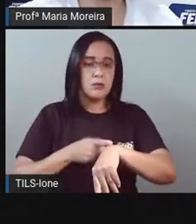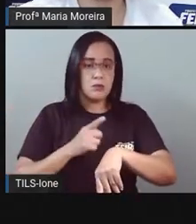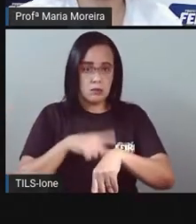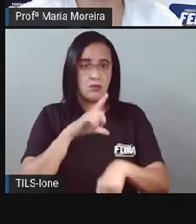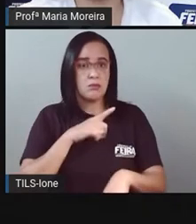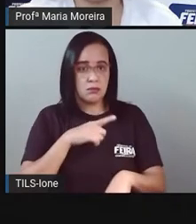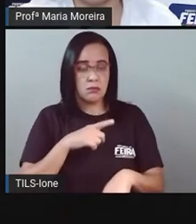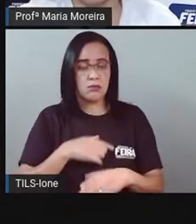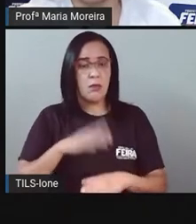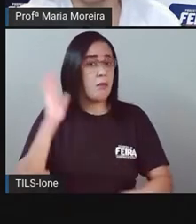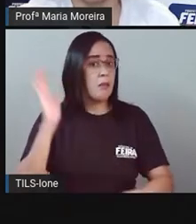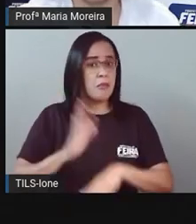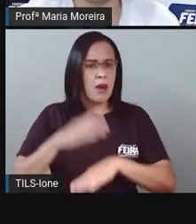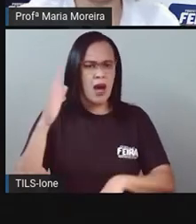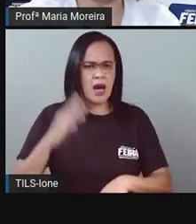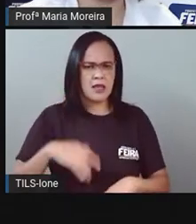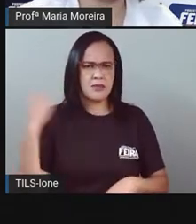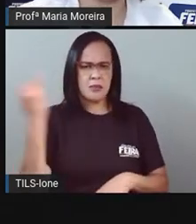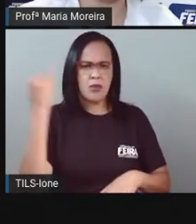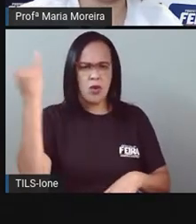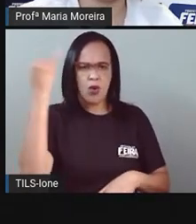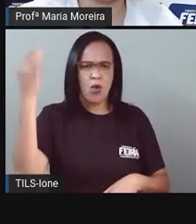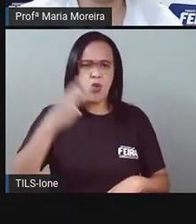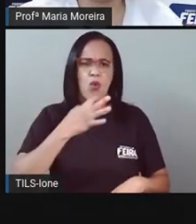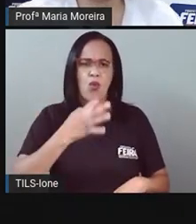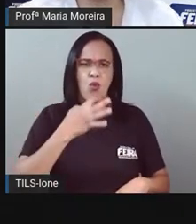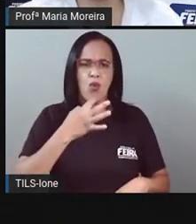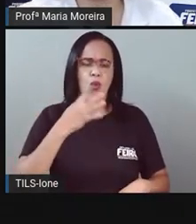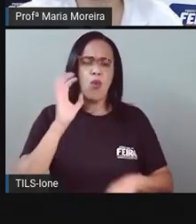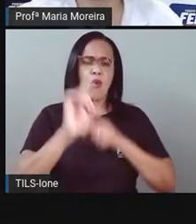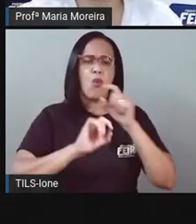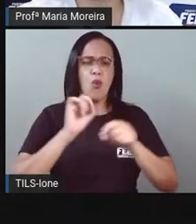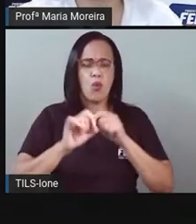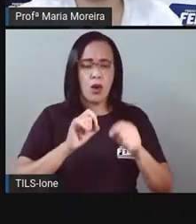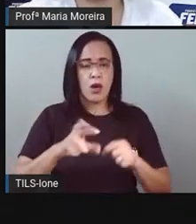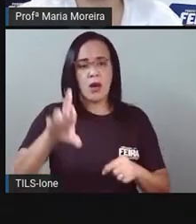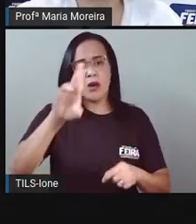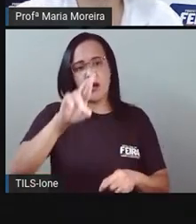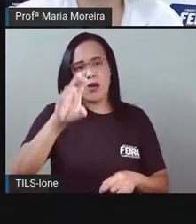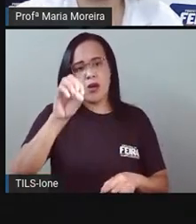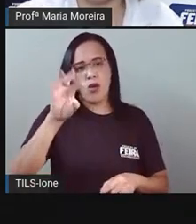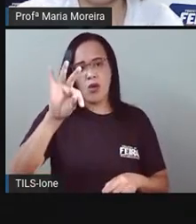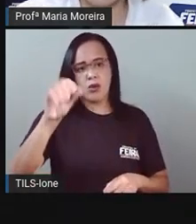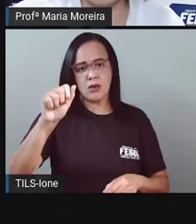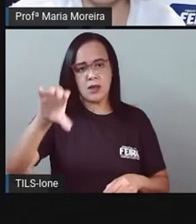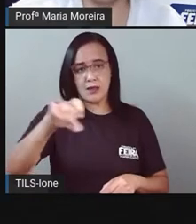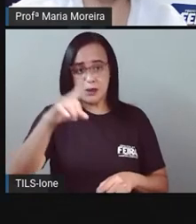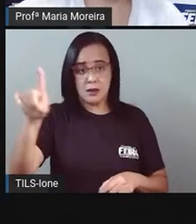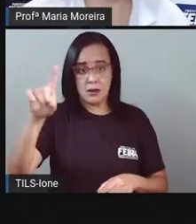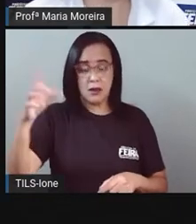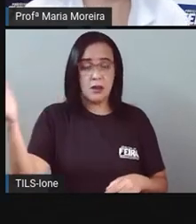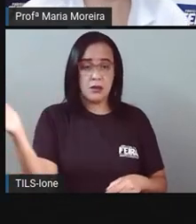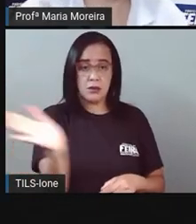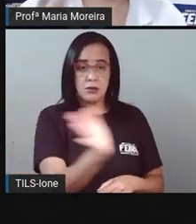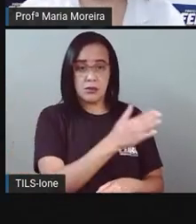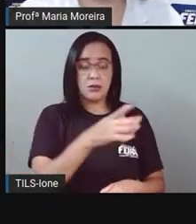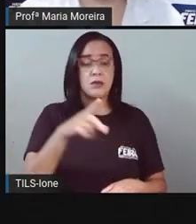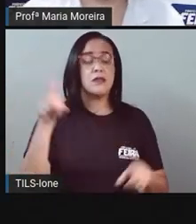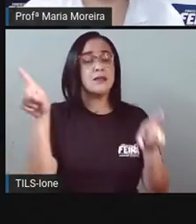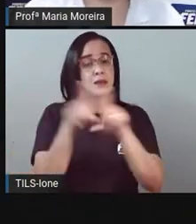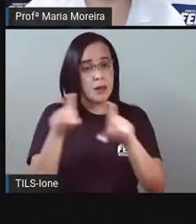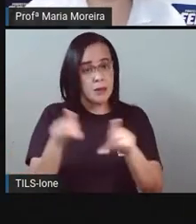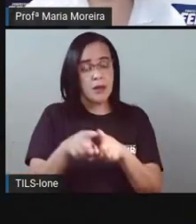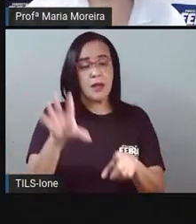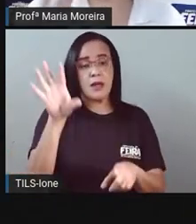são os mais conhecidos, que é o movimento de rotação e o movimento de translação. Não, Pró, a senhora só